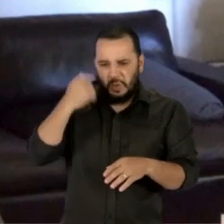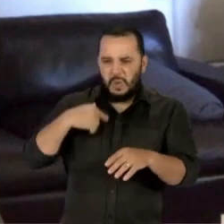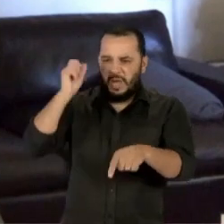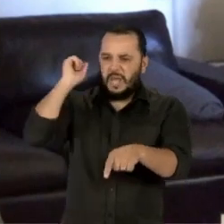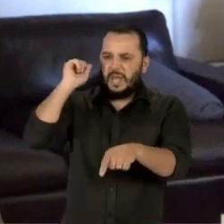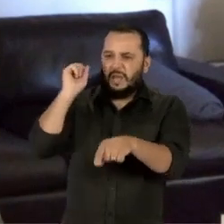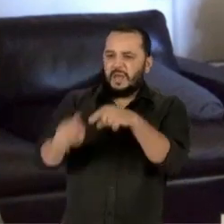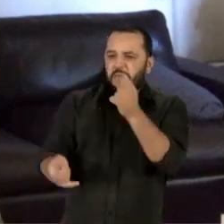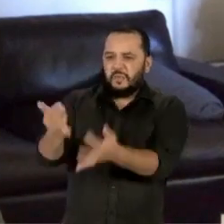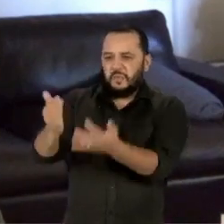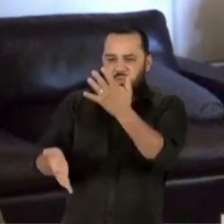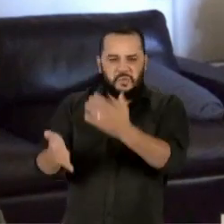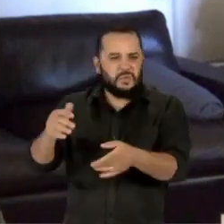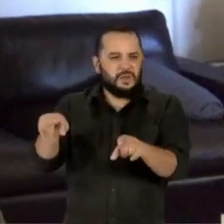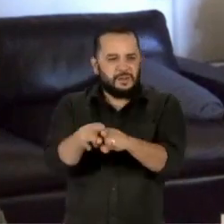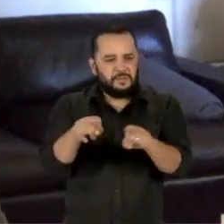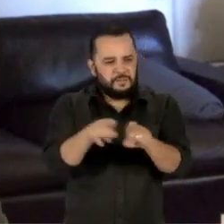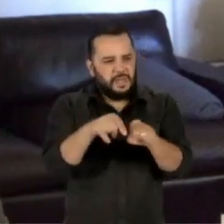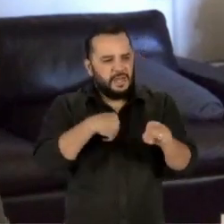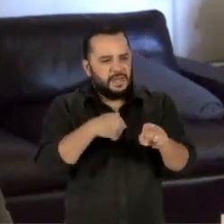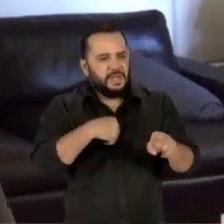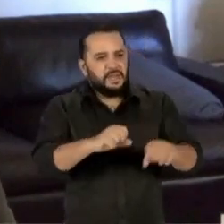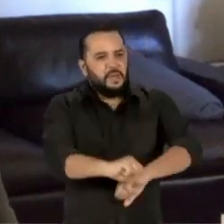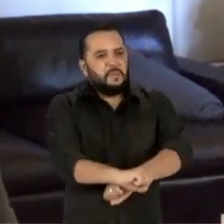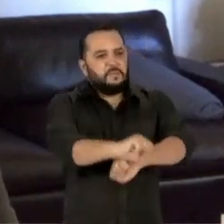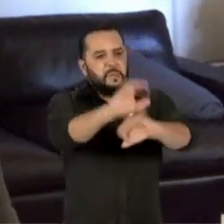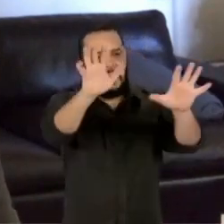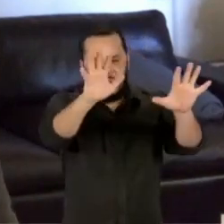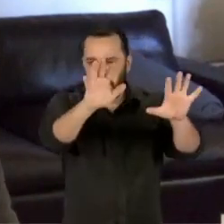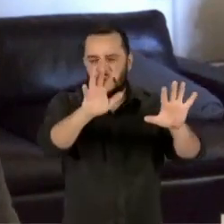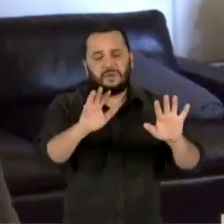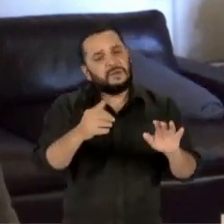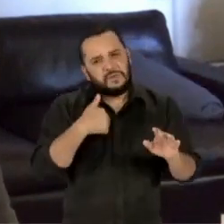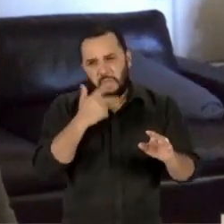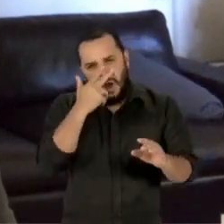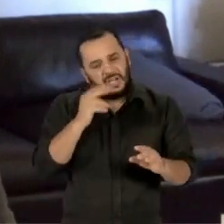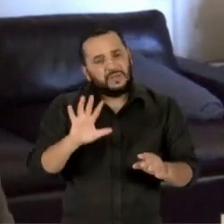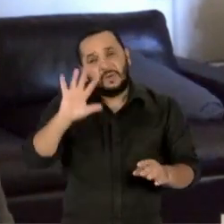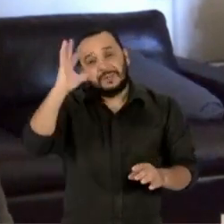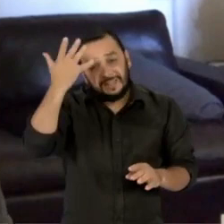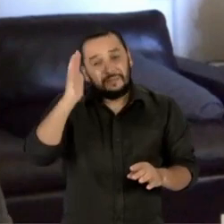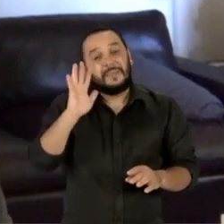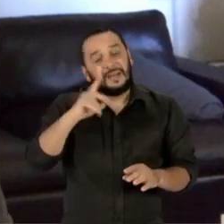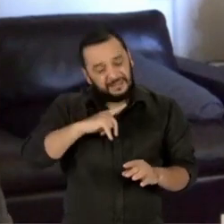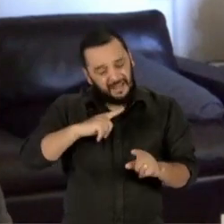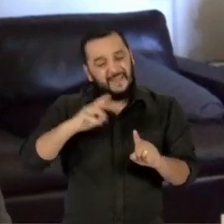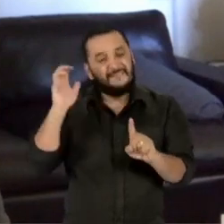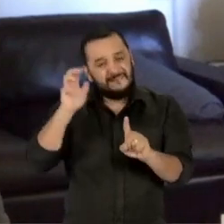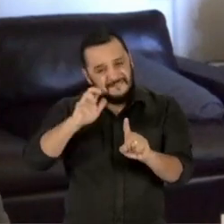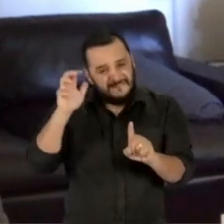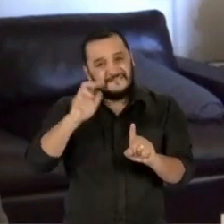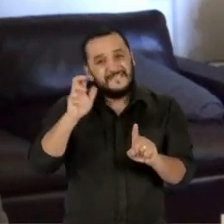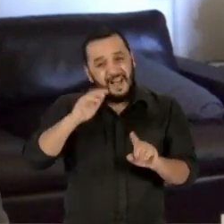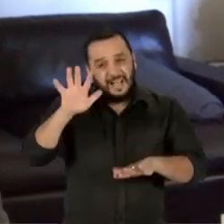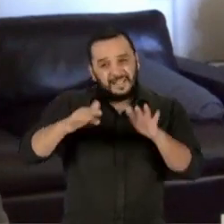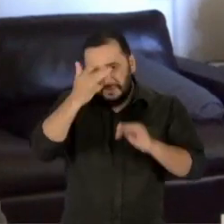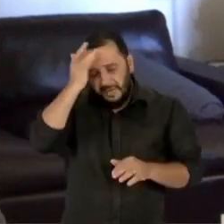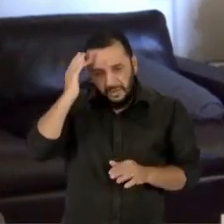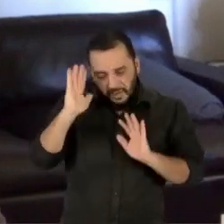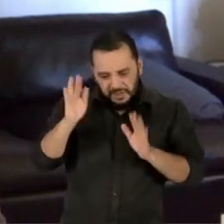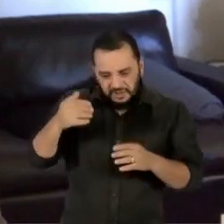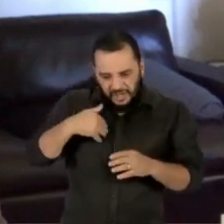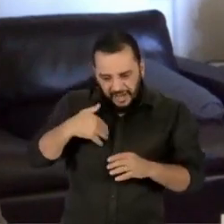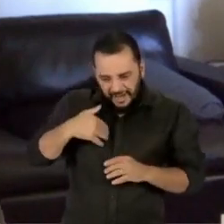a cabeça das pessoas e pessoas que estão afim de fazer alguma coisa ruim, elas só precisam de um empurrãozinho para fazer.